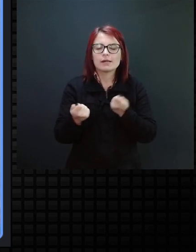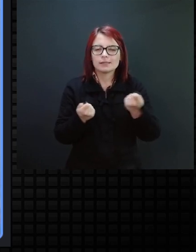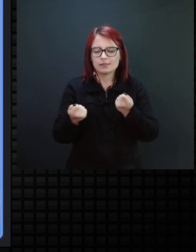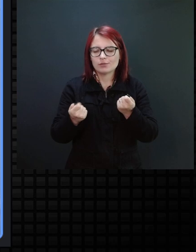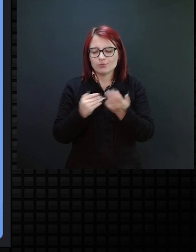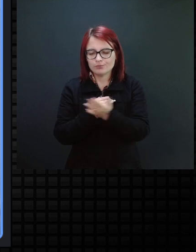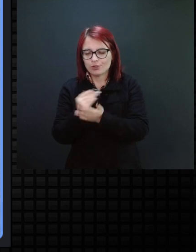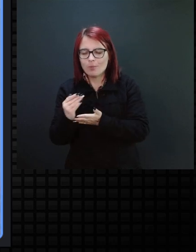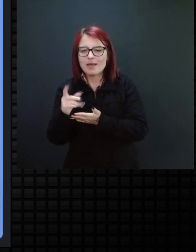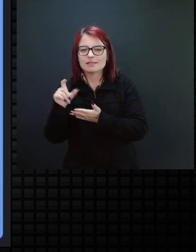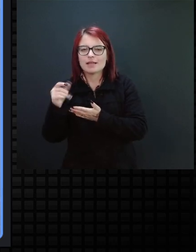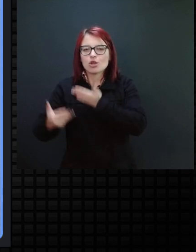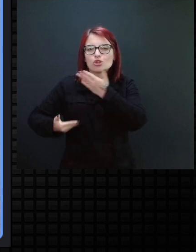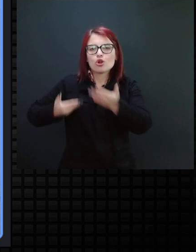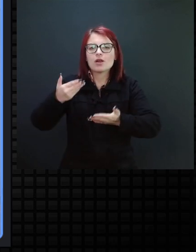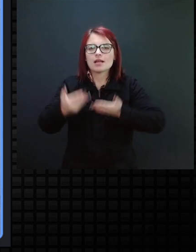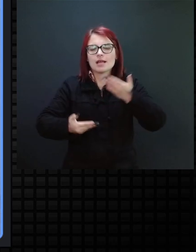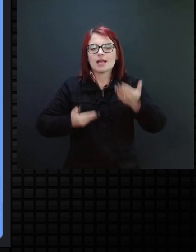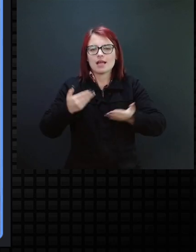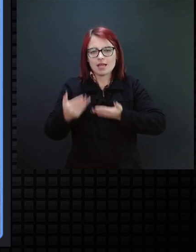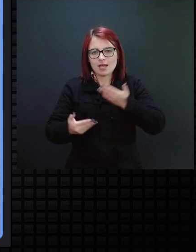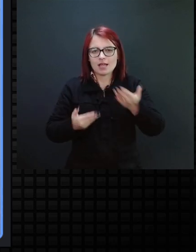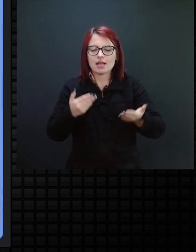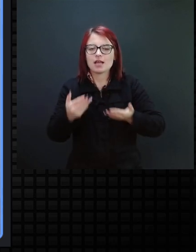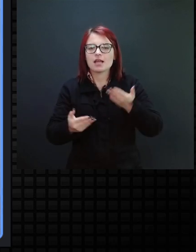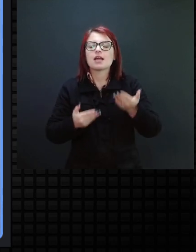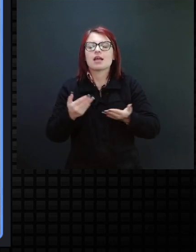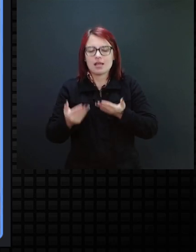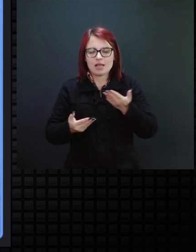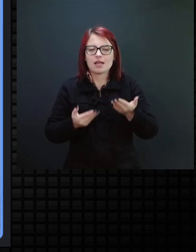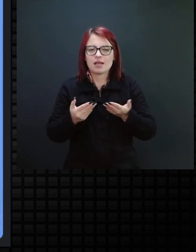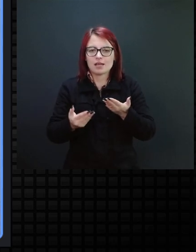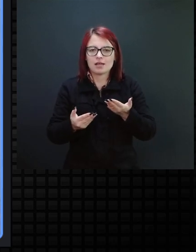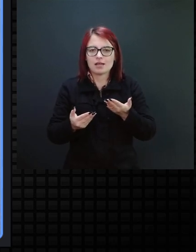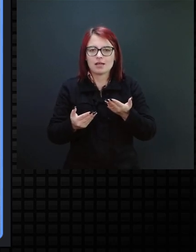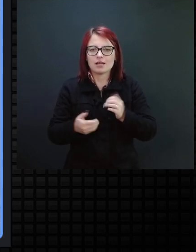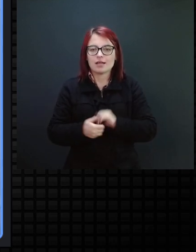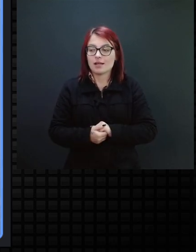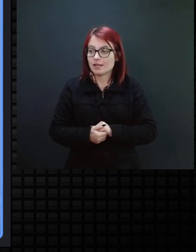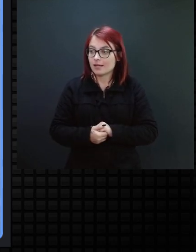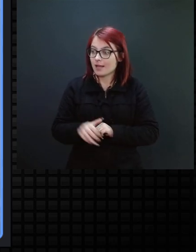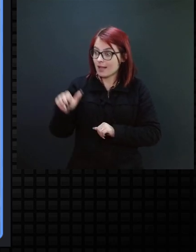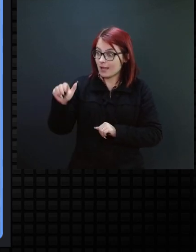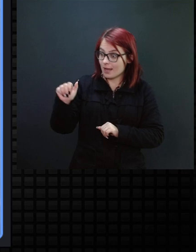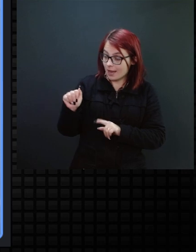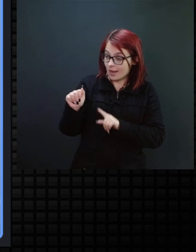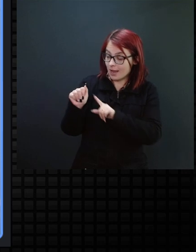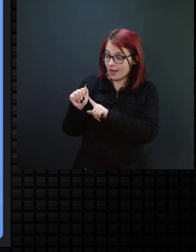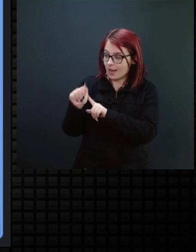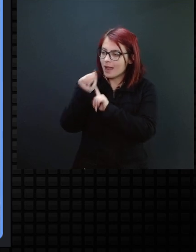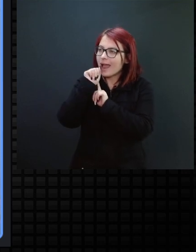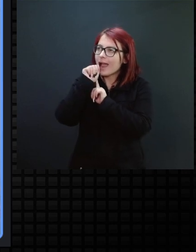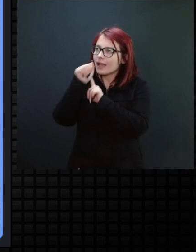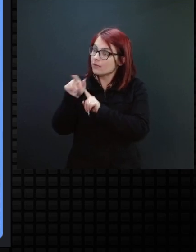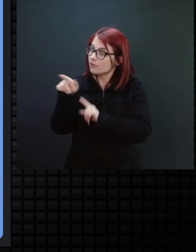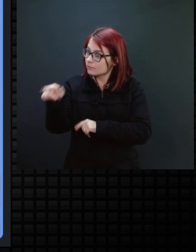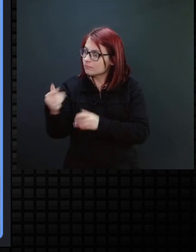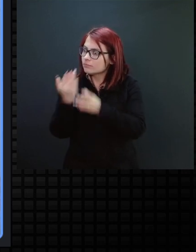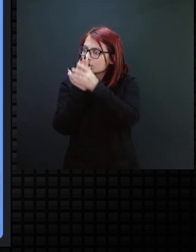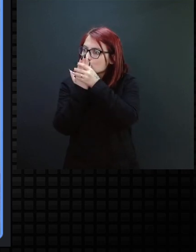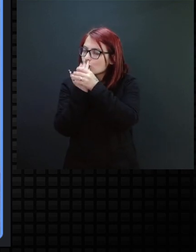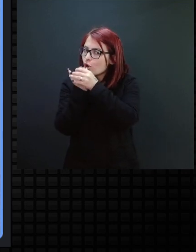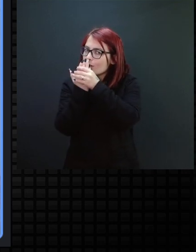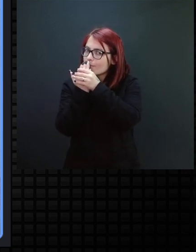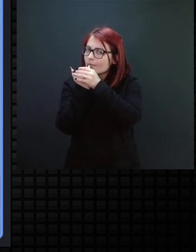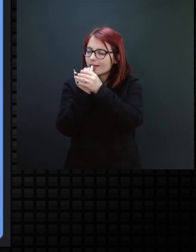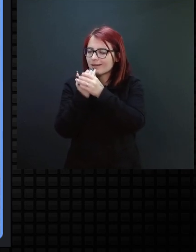comunicação formal. Então, quando ele faz aaaah, aí a mãe fala aaaah, você comer. Então, já vem